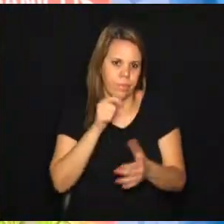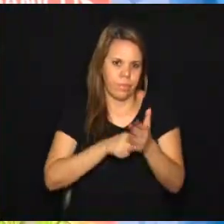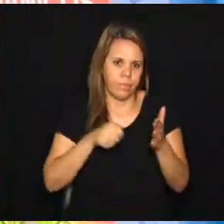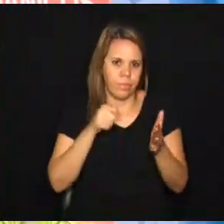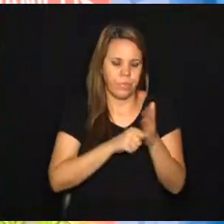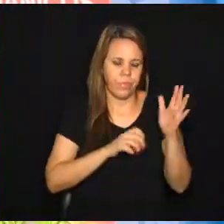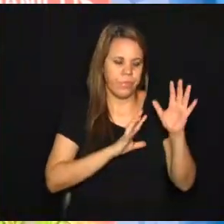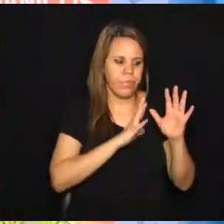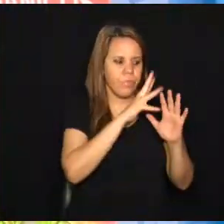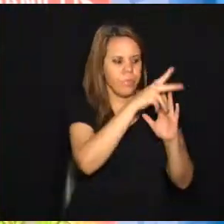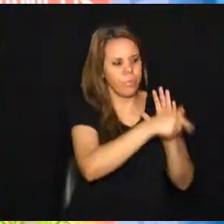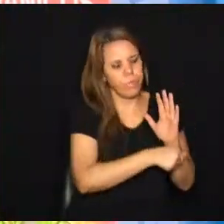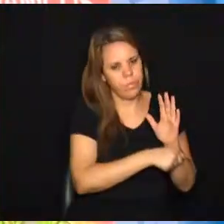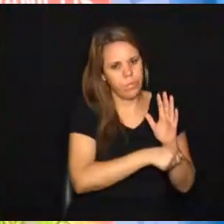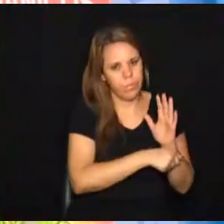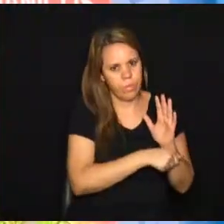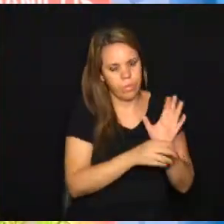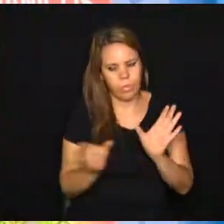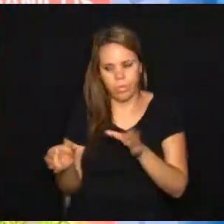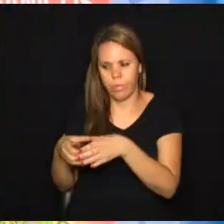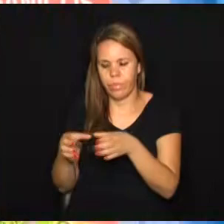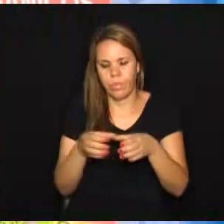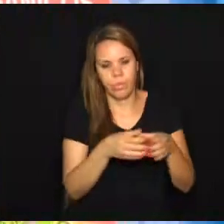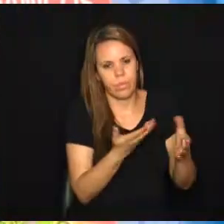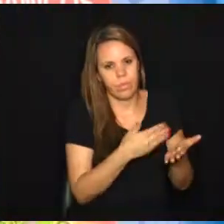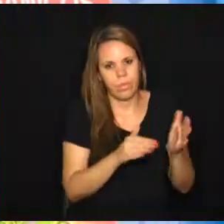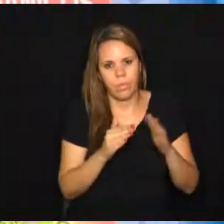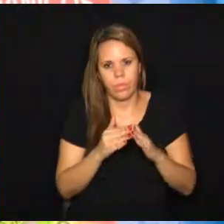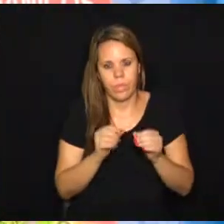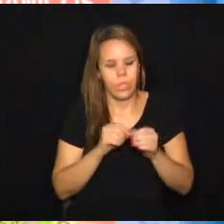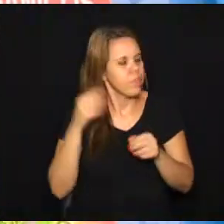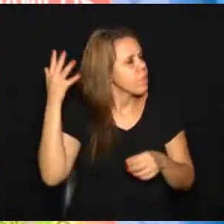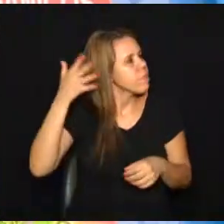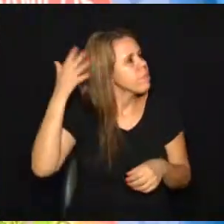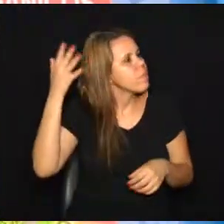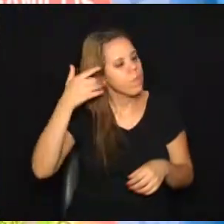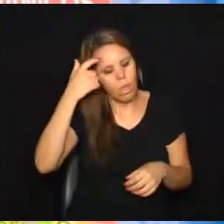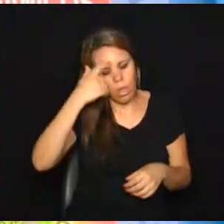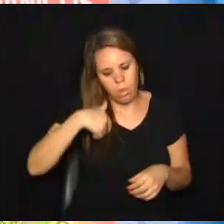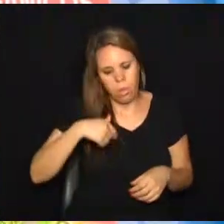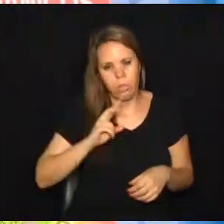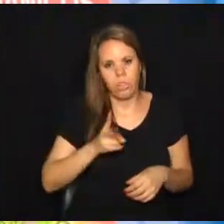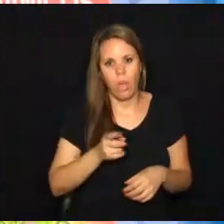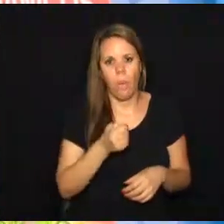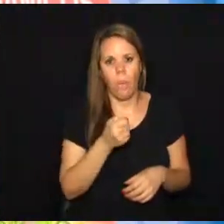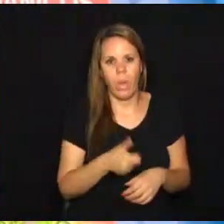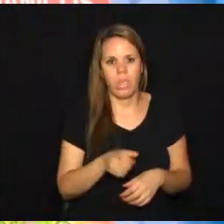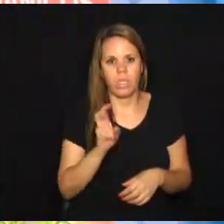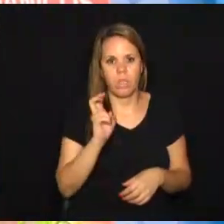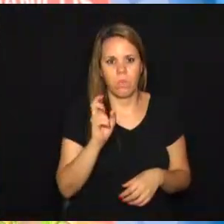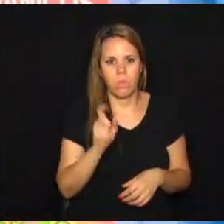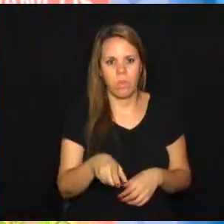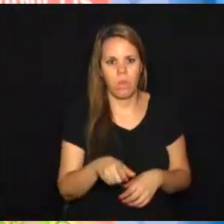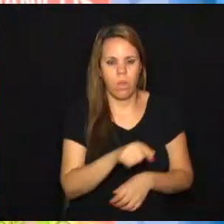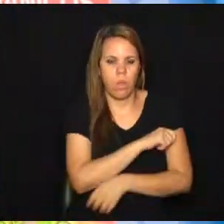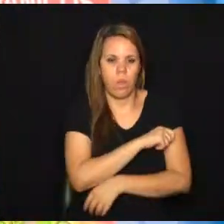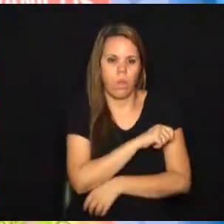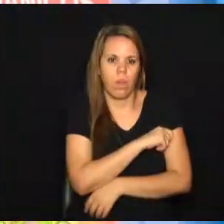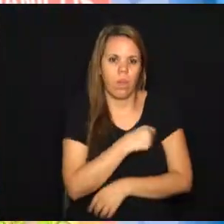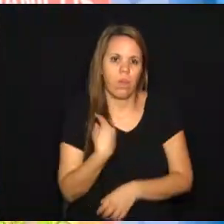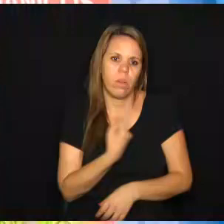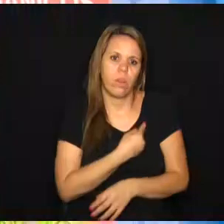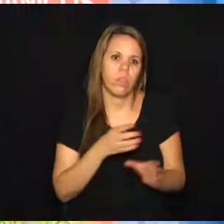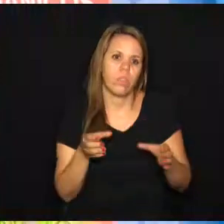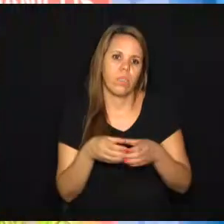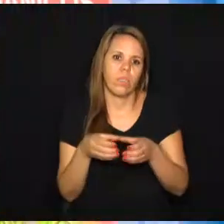pelo meio ambiente, formado grupos nas escolas, feito palestras, eu mesmo já falei com quase 5 mil alunos, mas as nossas equipes